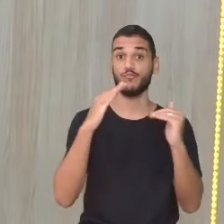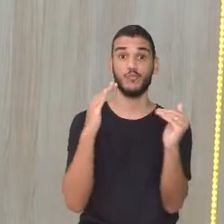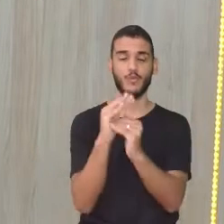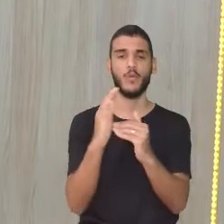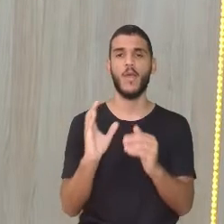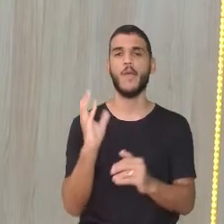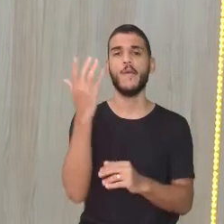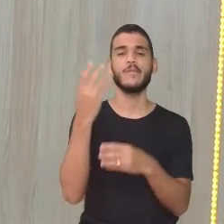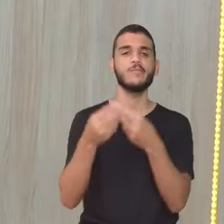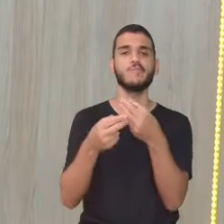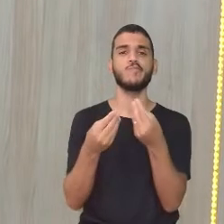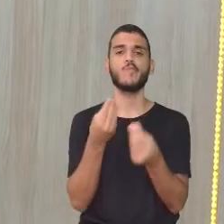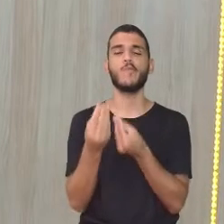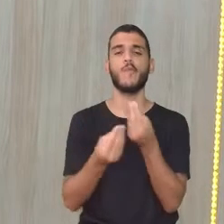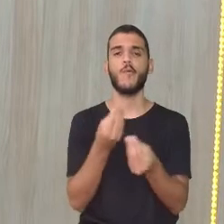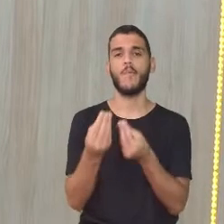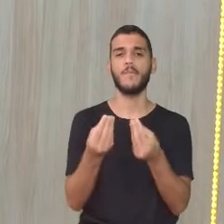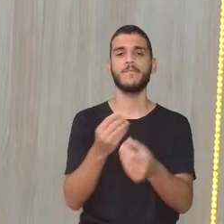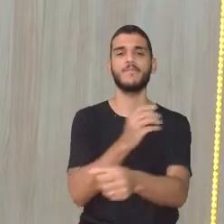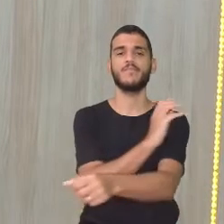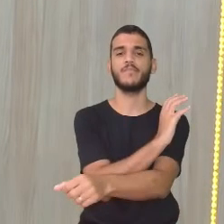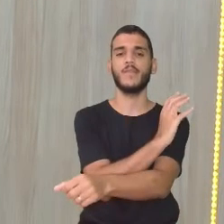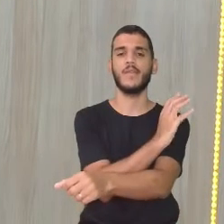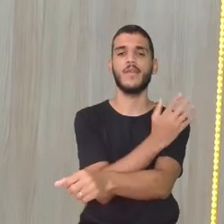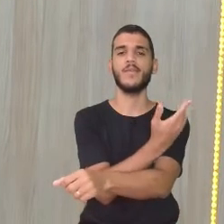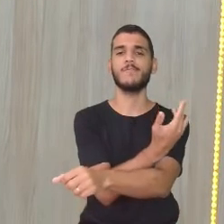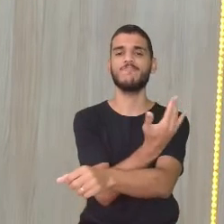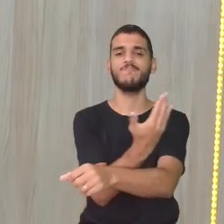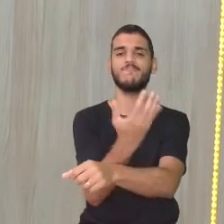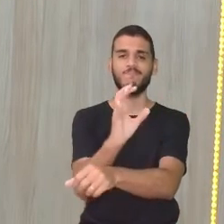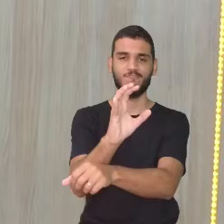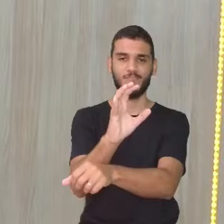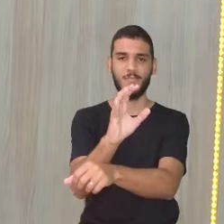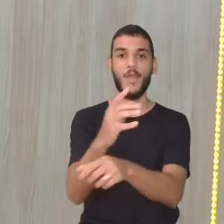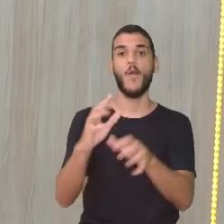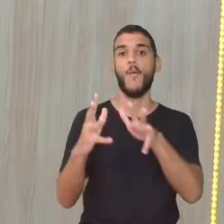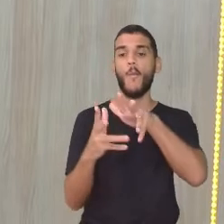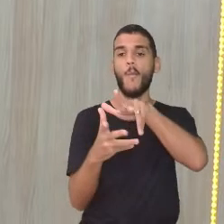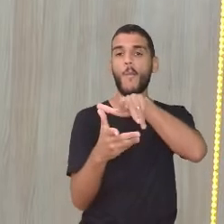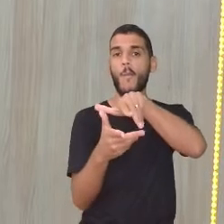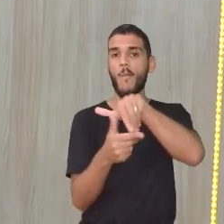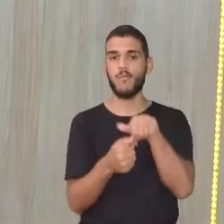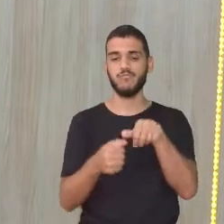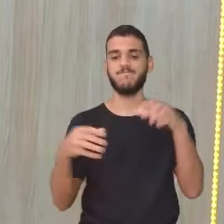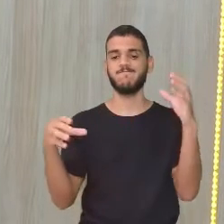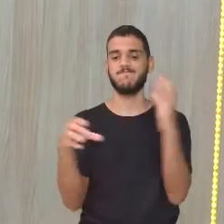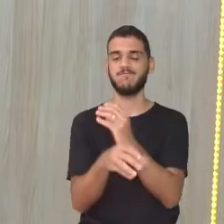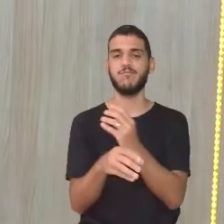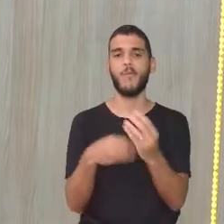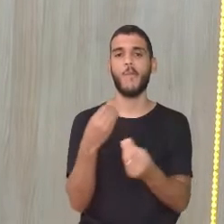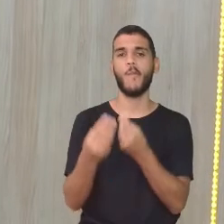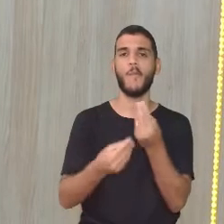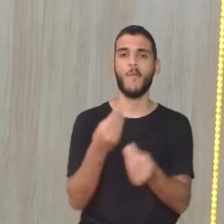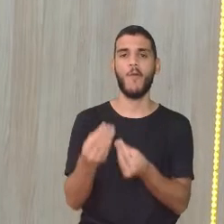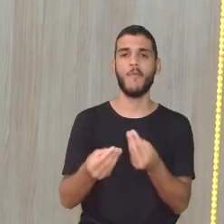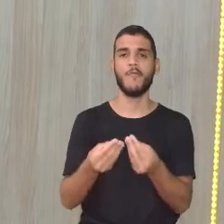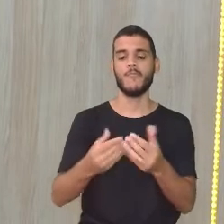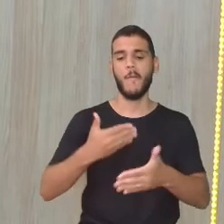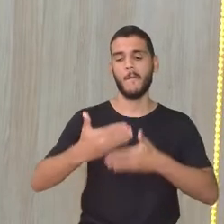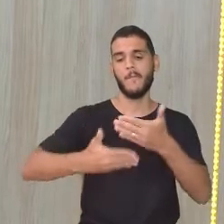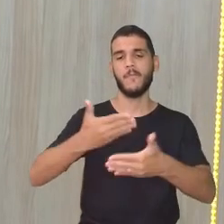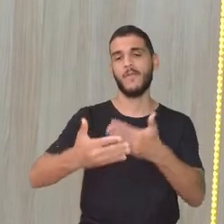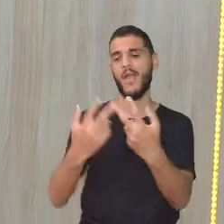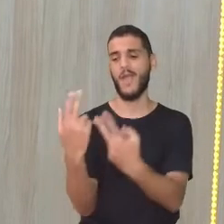por consequência, a urbanização. Imagina no mundo todo, né? Não tem como esse processo ser de maneira igual, né?